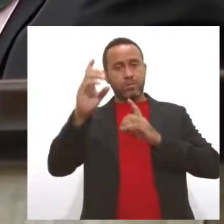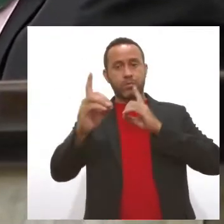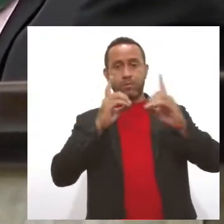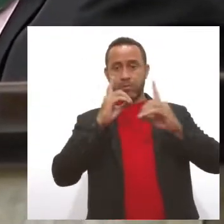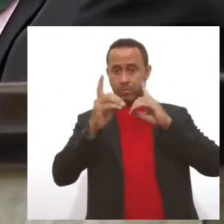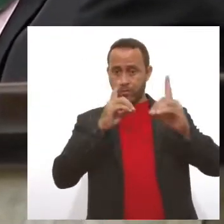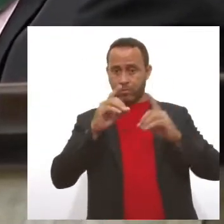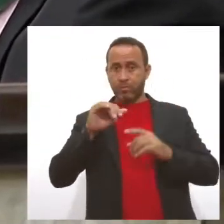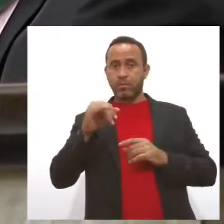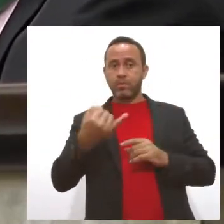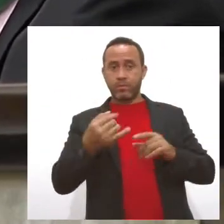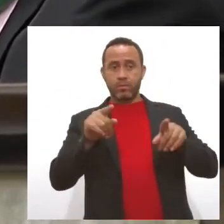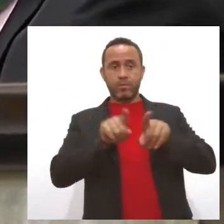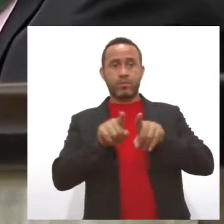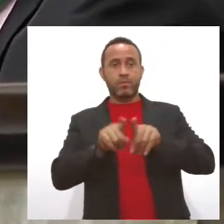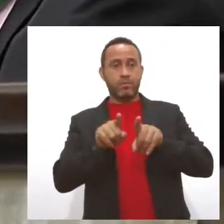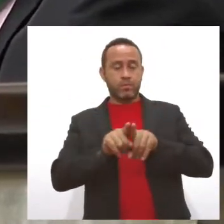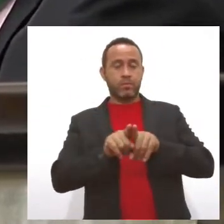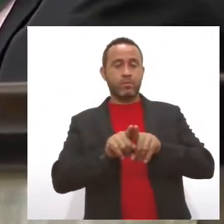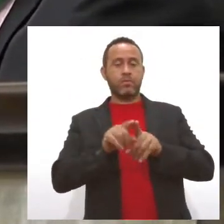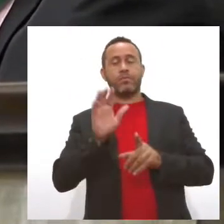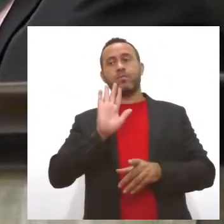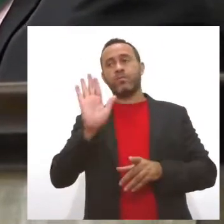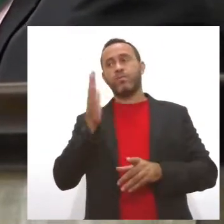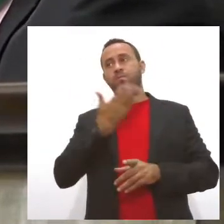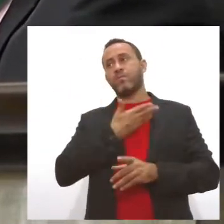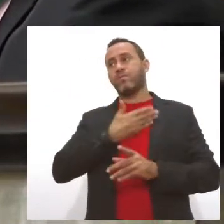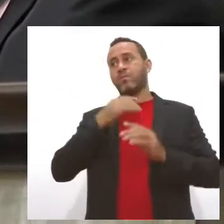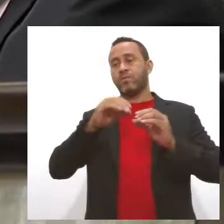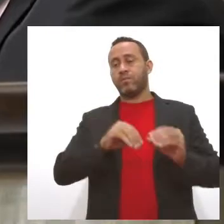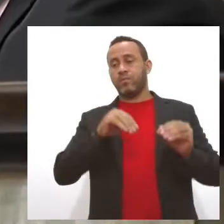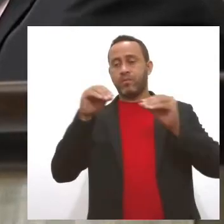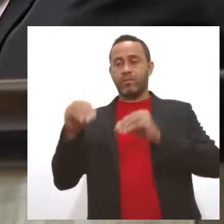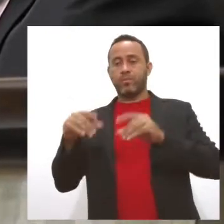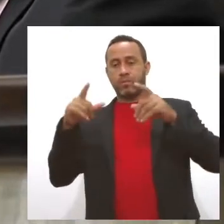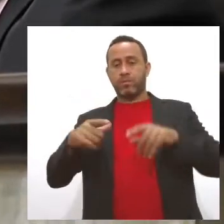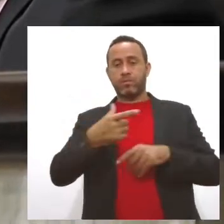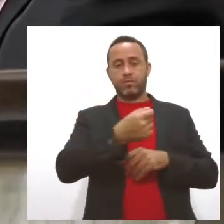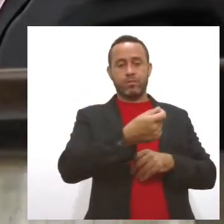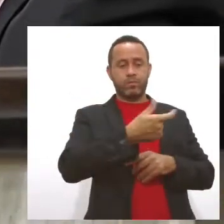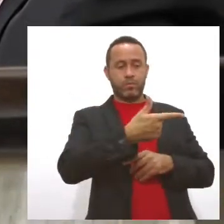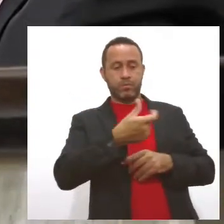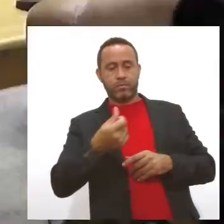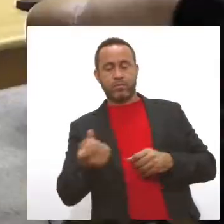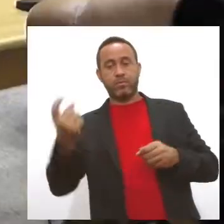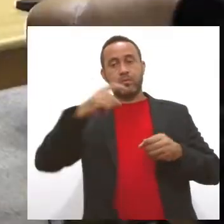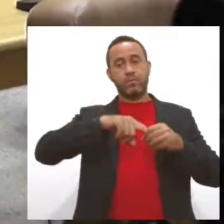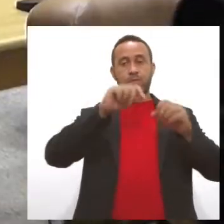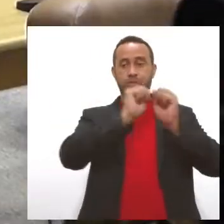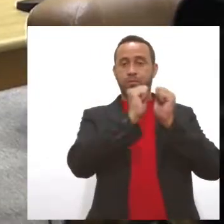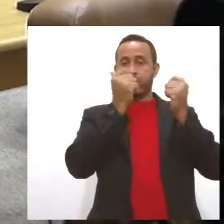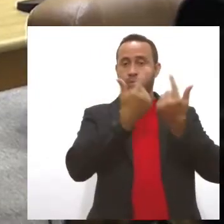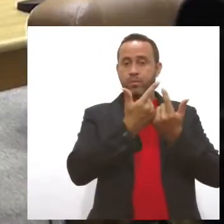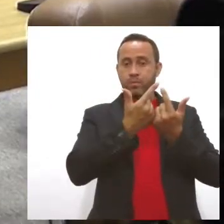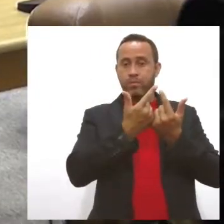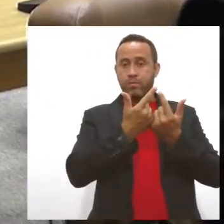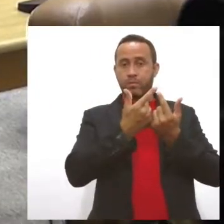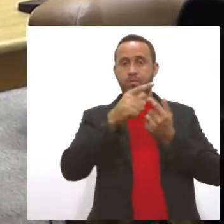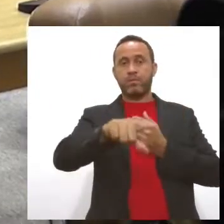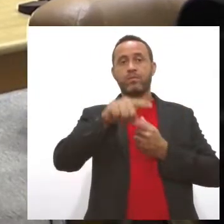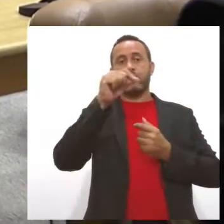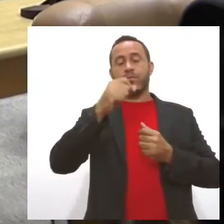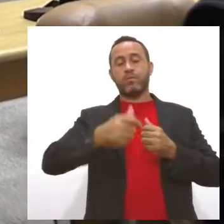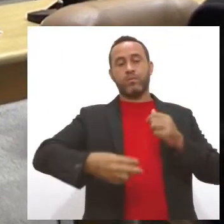Aproveitaram também para se despedir do colega, que em 2021 não volta mais à casa, já que foi eleito pela